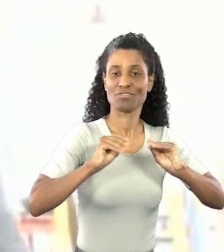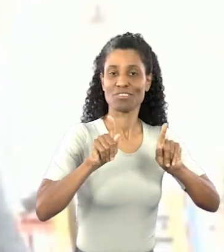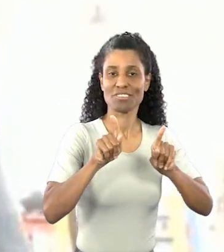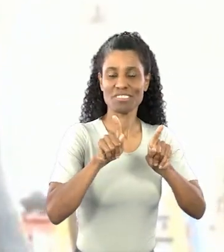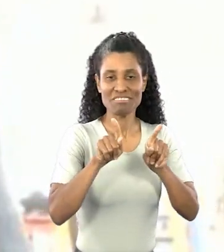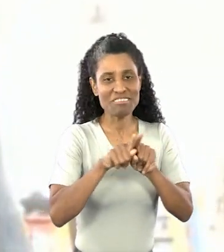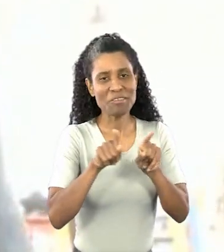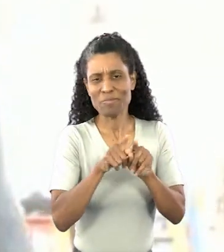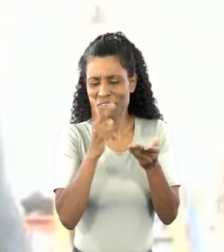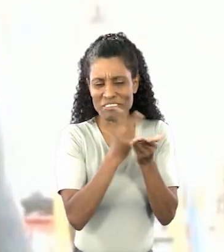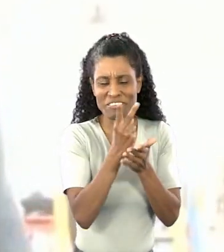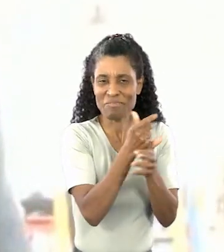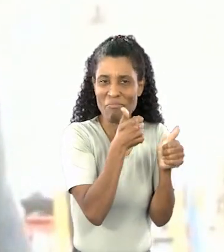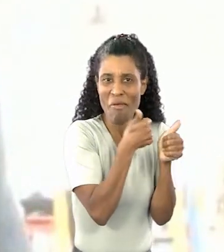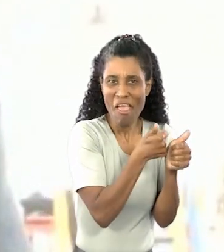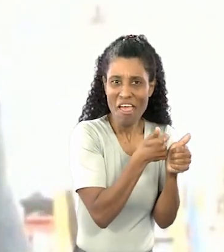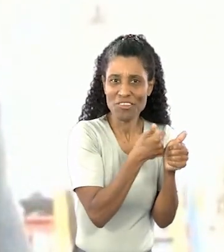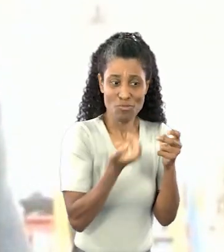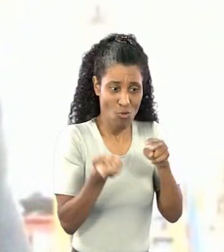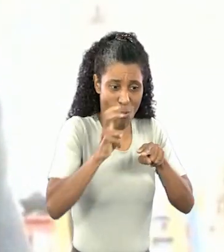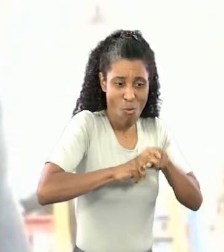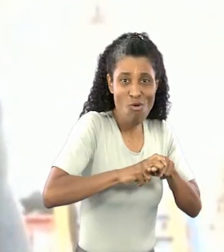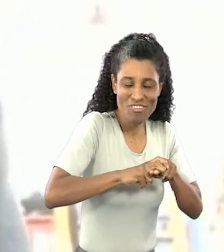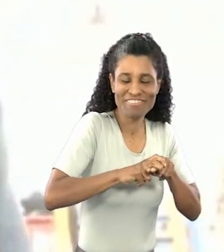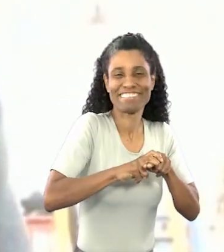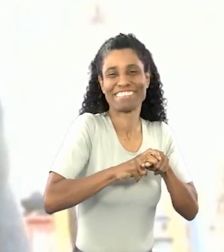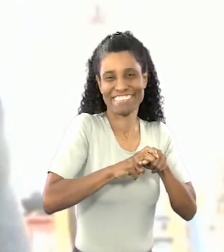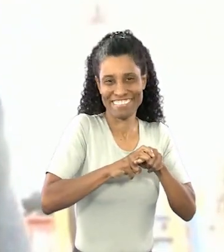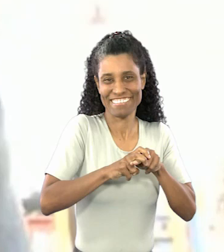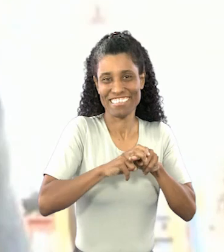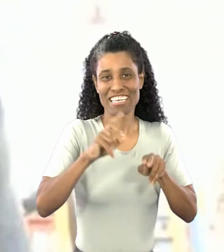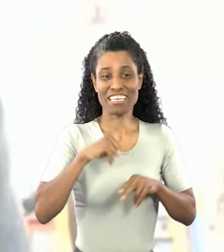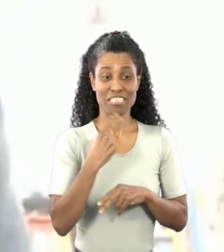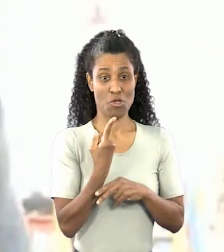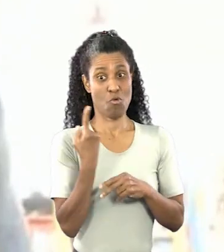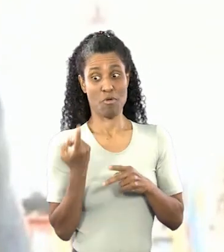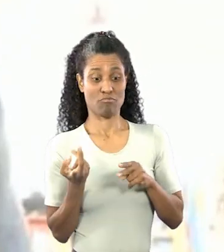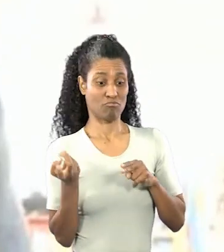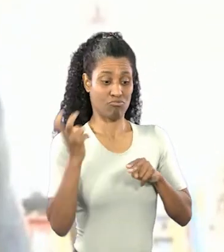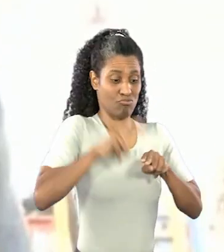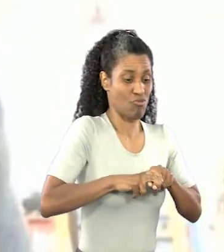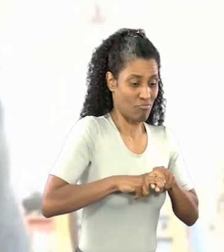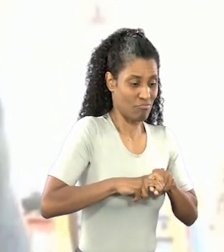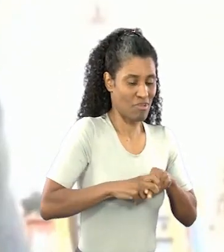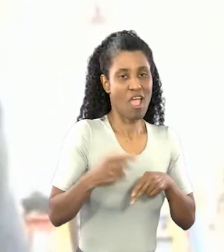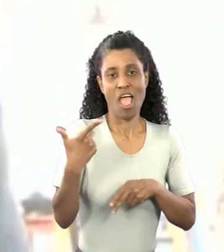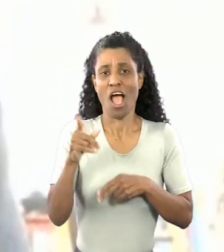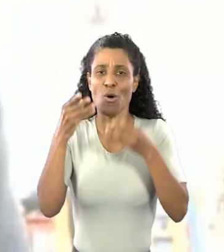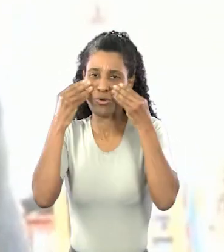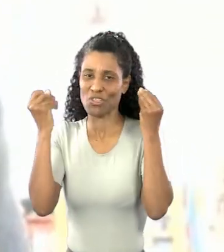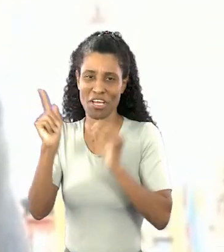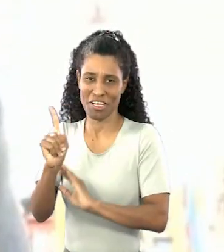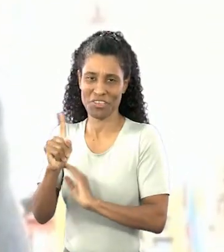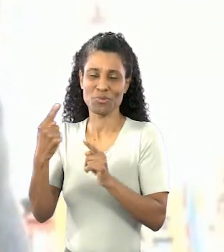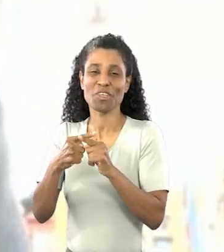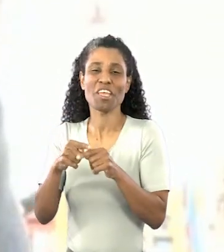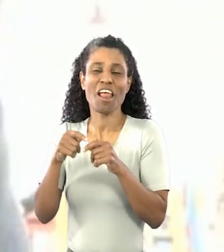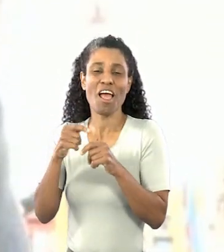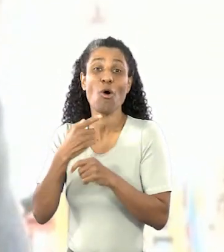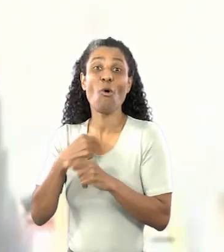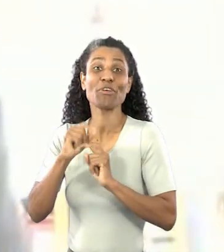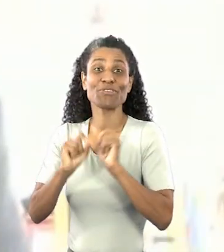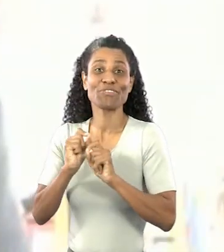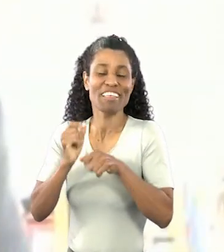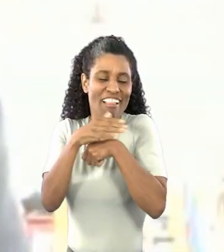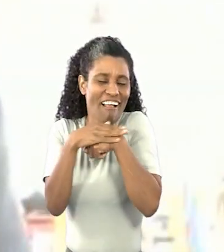noite eles vêm em volta de mim também, vem para o meu colo, né? Tem uma que vem para o meu colo. A mimosa não. E a mimosa